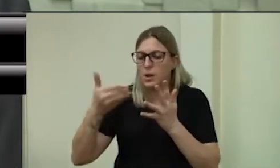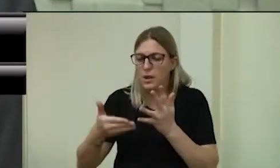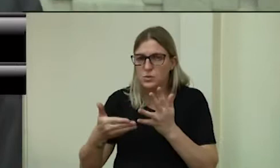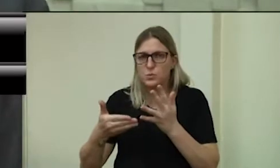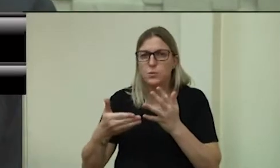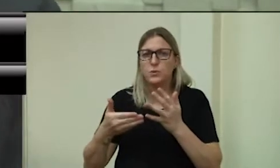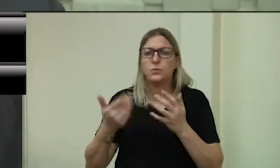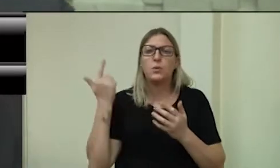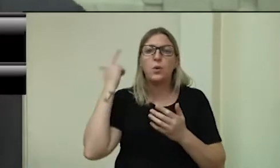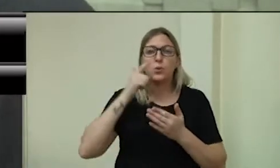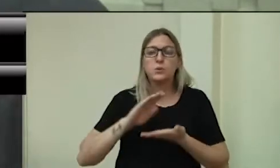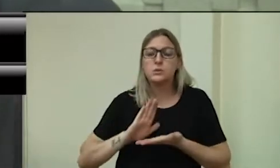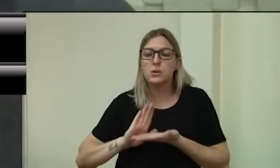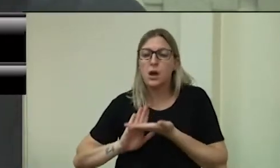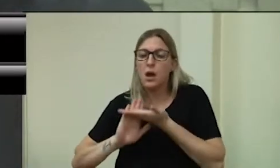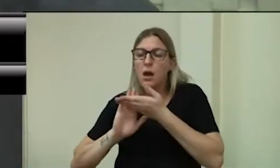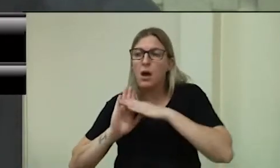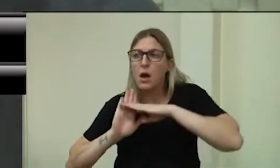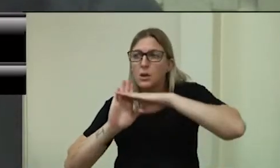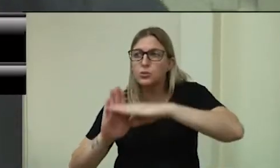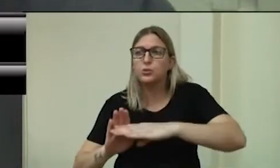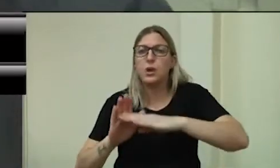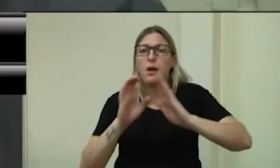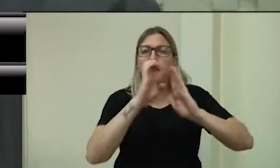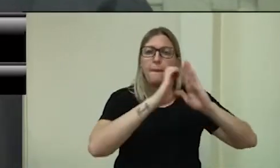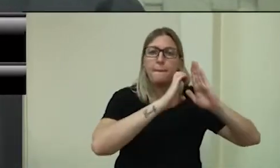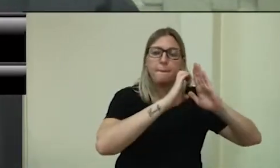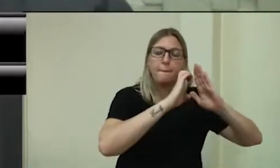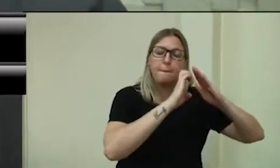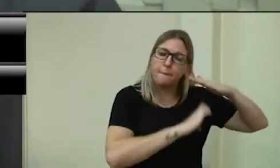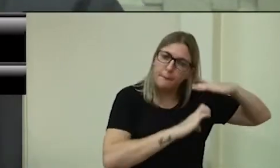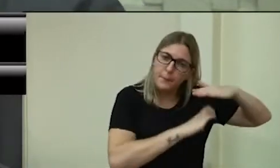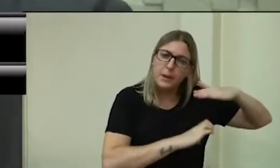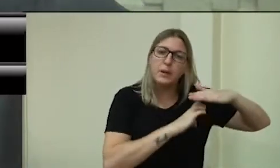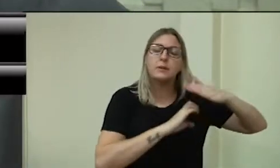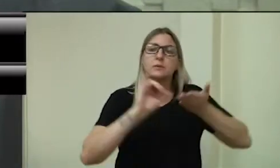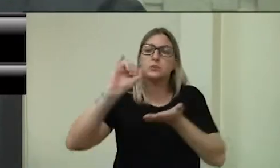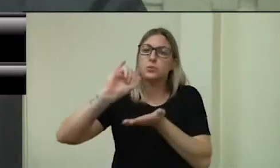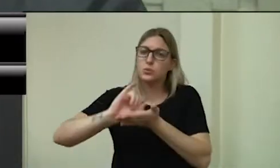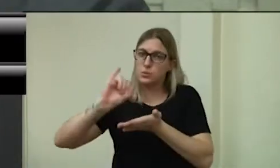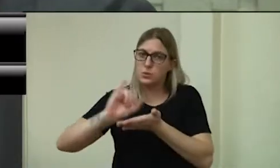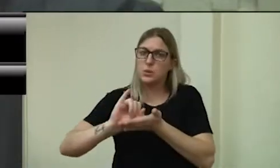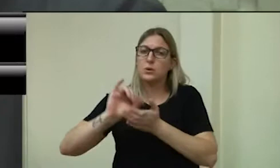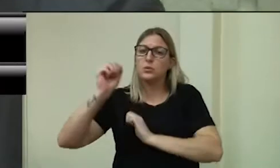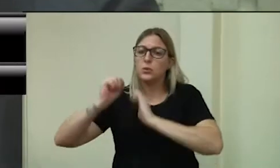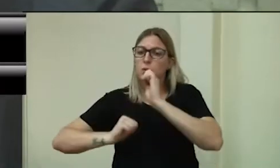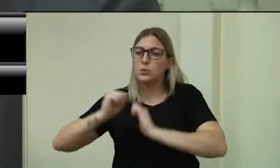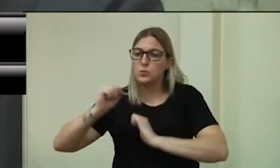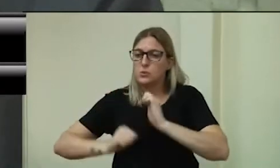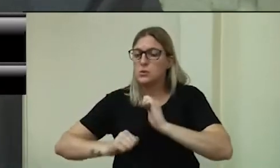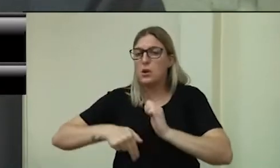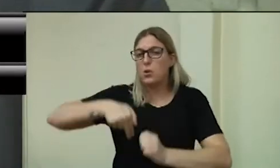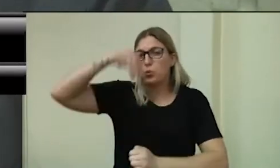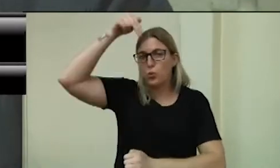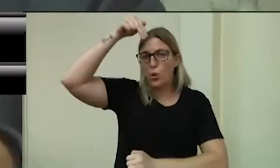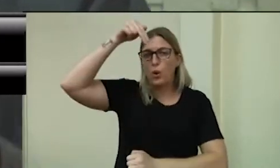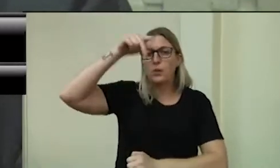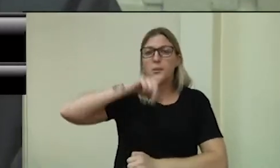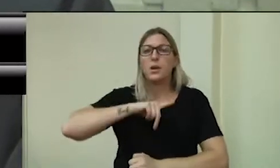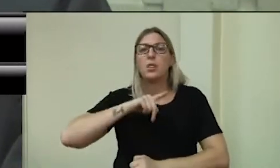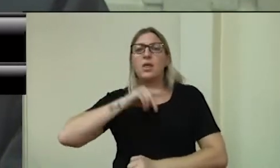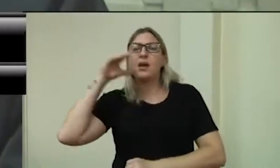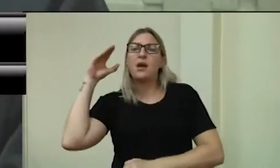estar no Distrito Industrial Norte, o Distrito Industrial David Zorzi, para que a gente tenha uma rapidez e